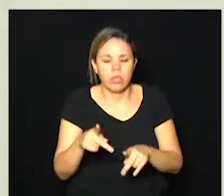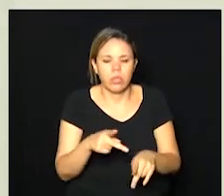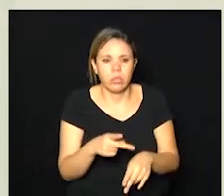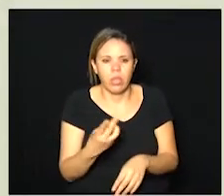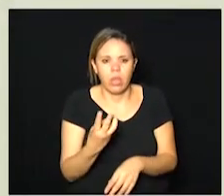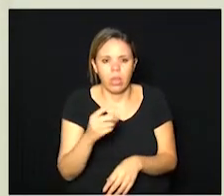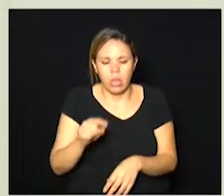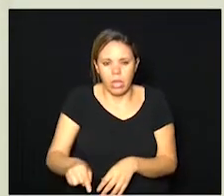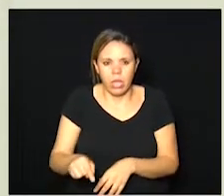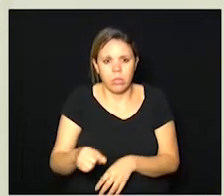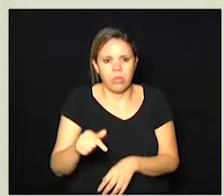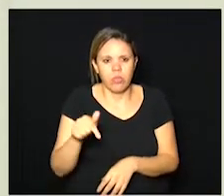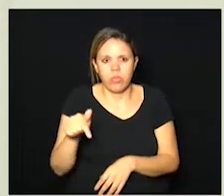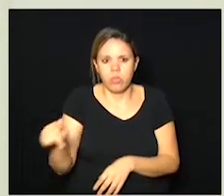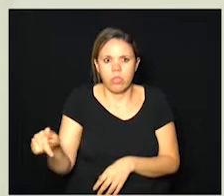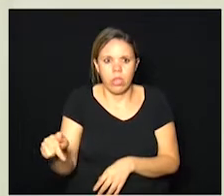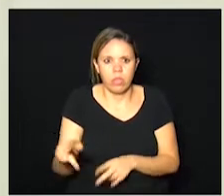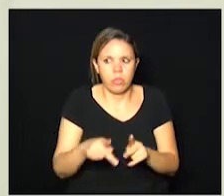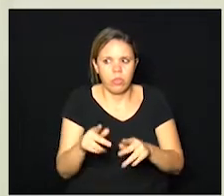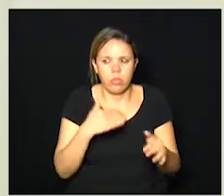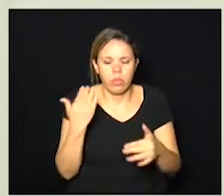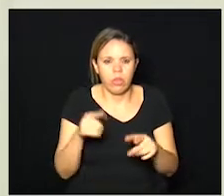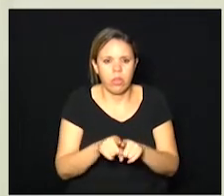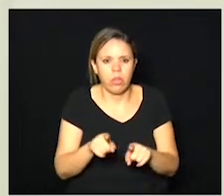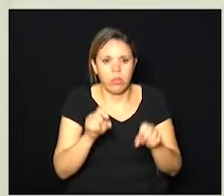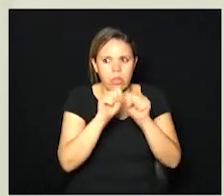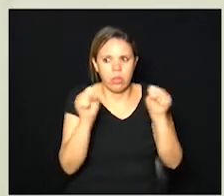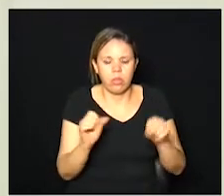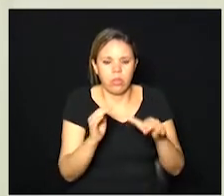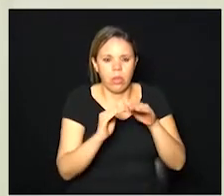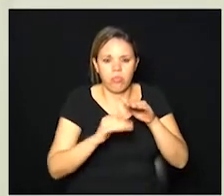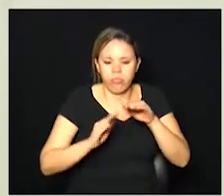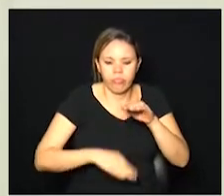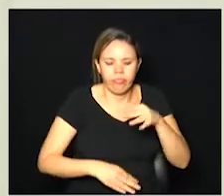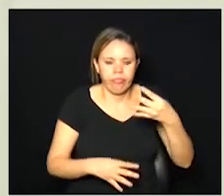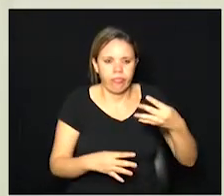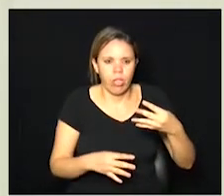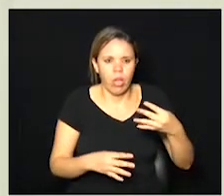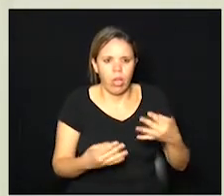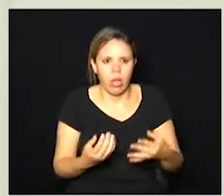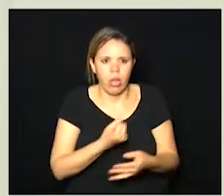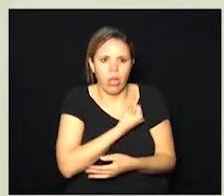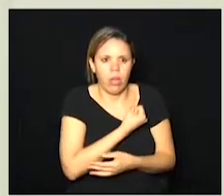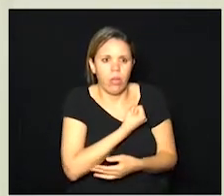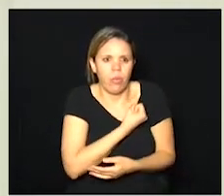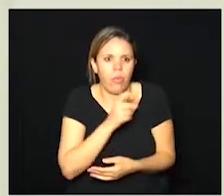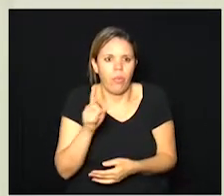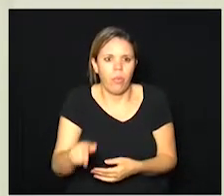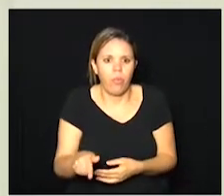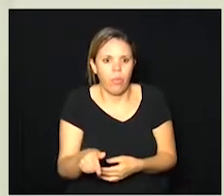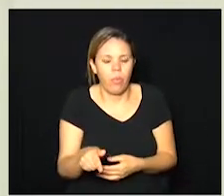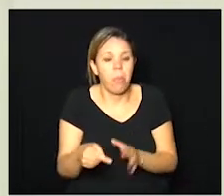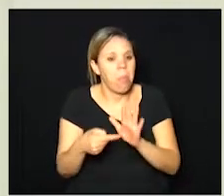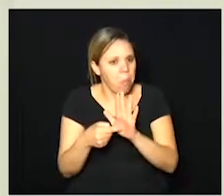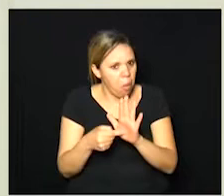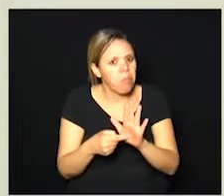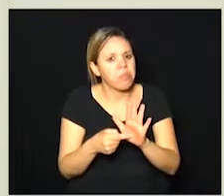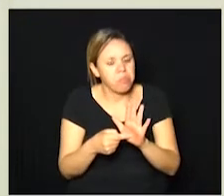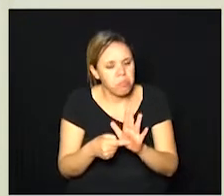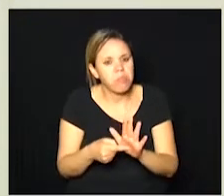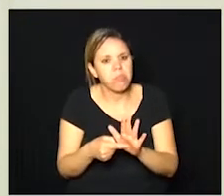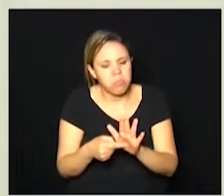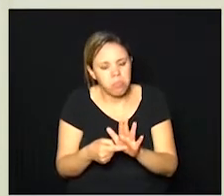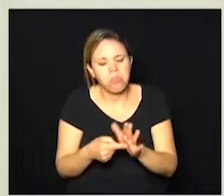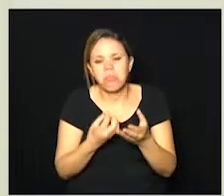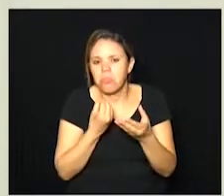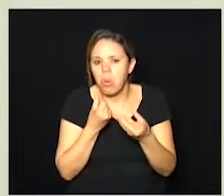.7 ele tem ficado sistematicamente abaixo de 4 então esse é um indicador de muito